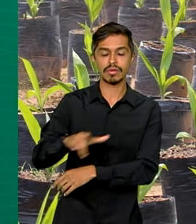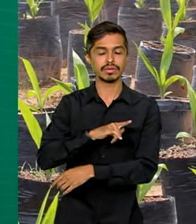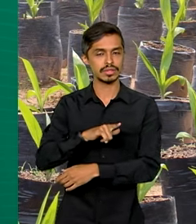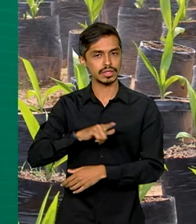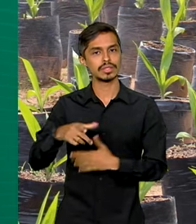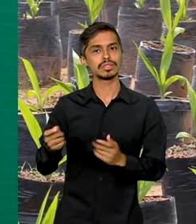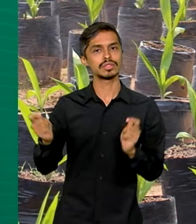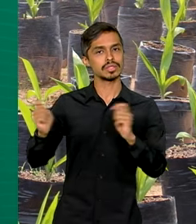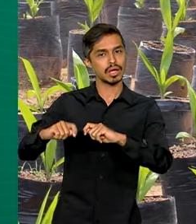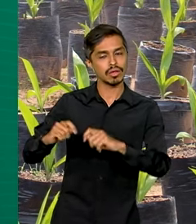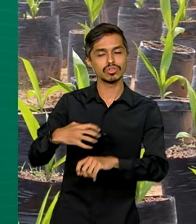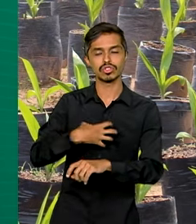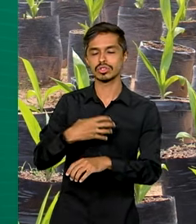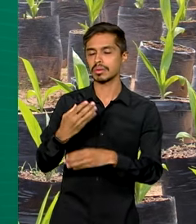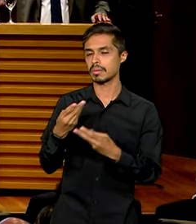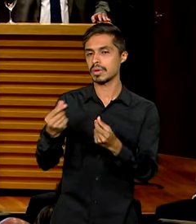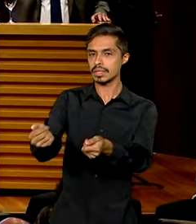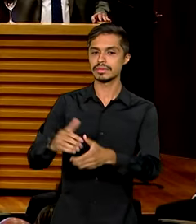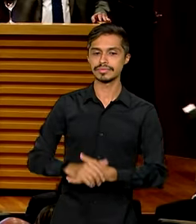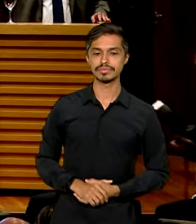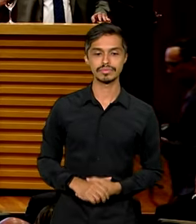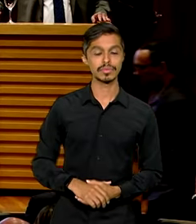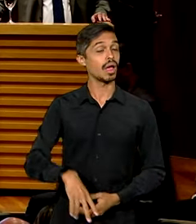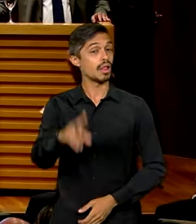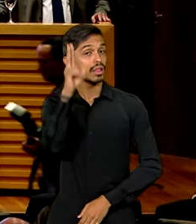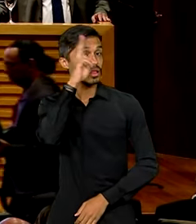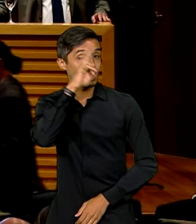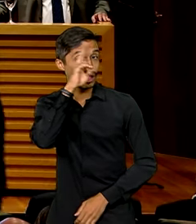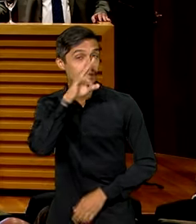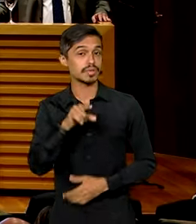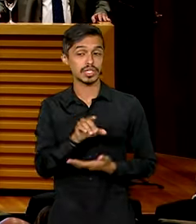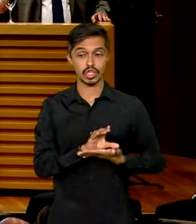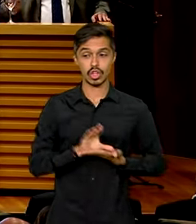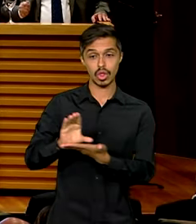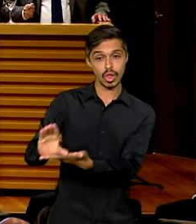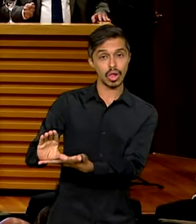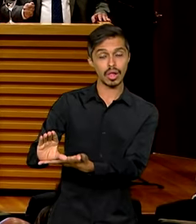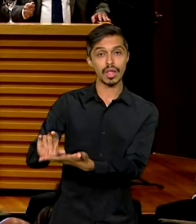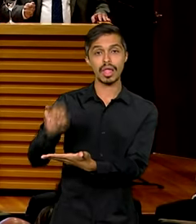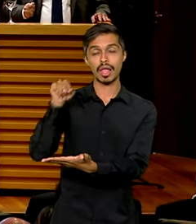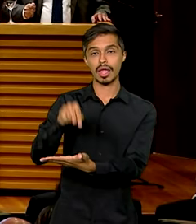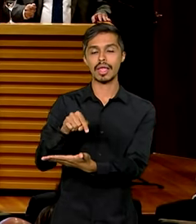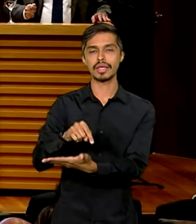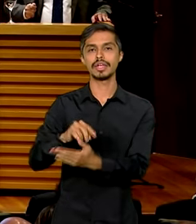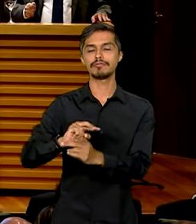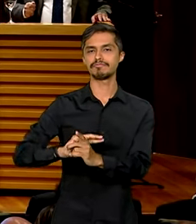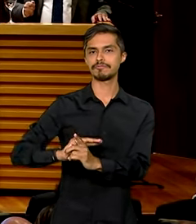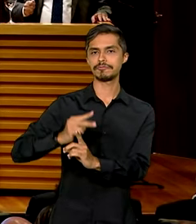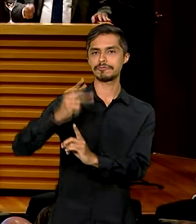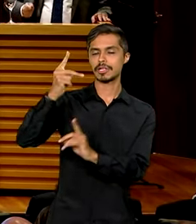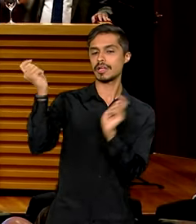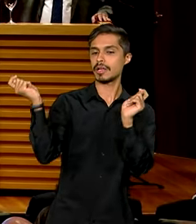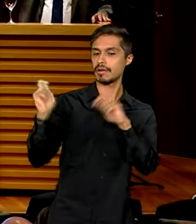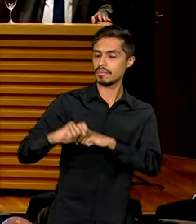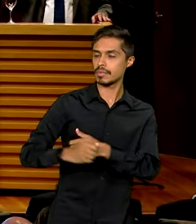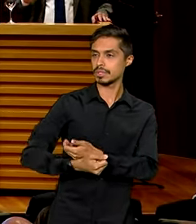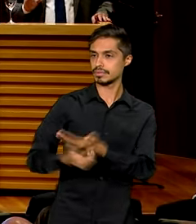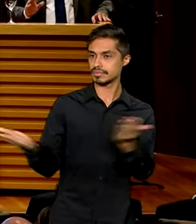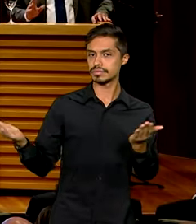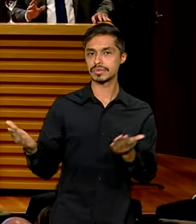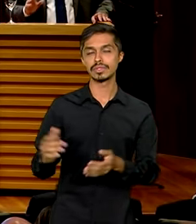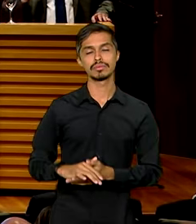condições mais favoráveis. Lembrando que esse recurso, ele multiplica a capacidade